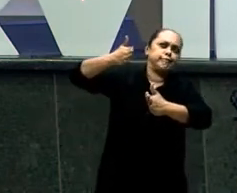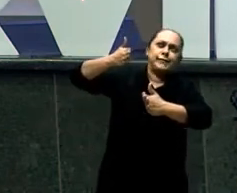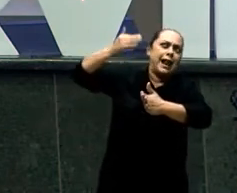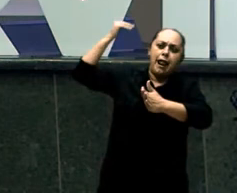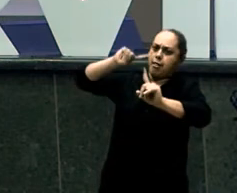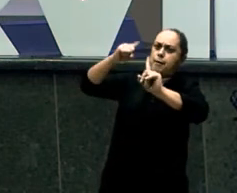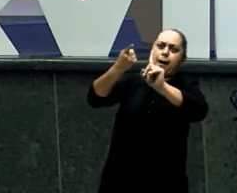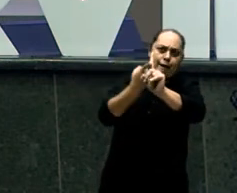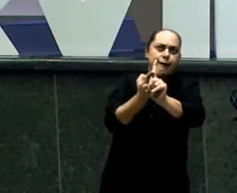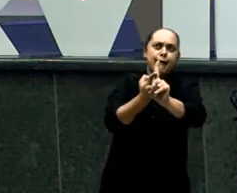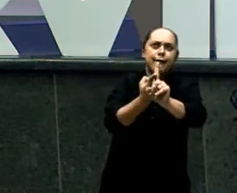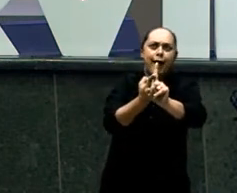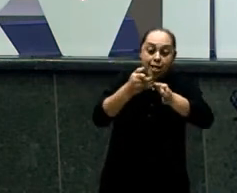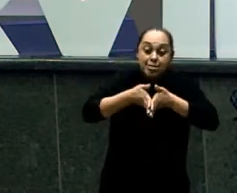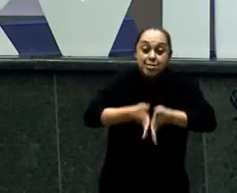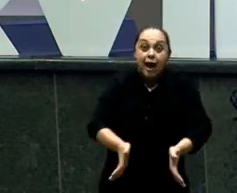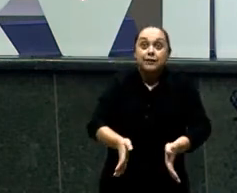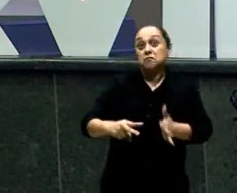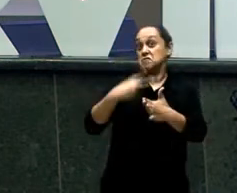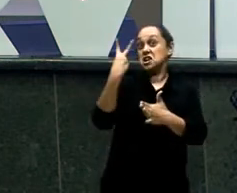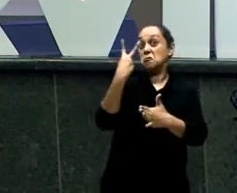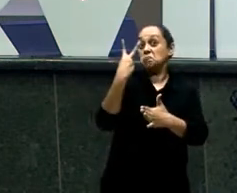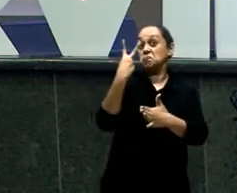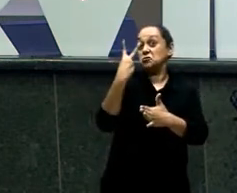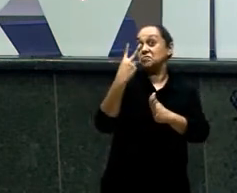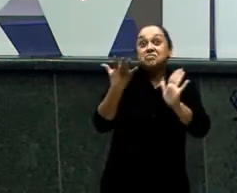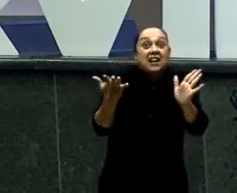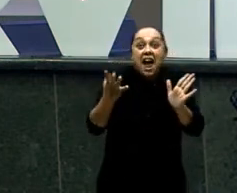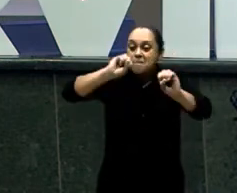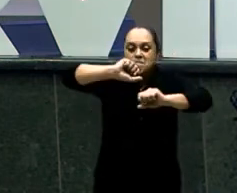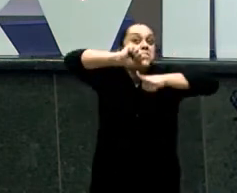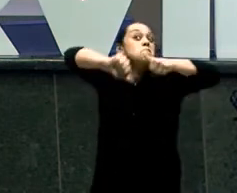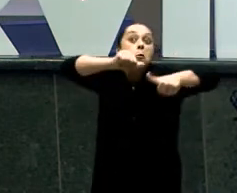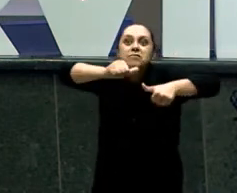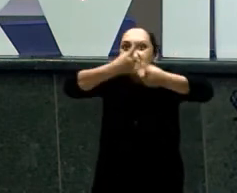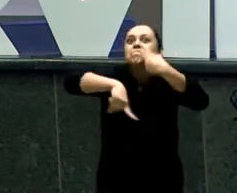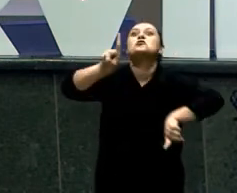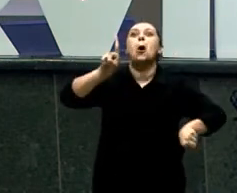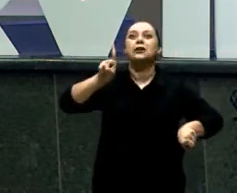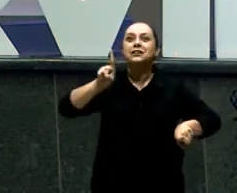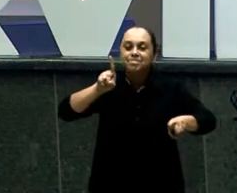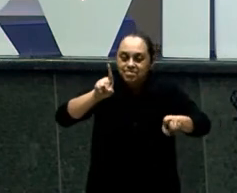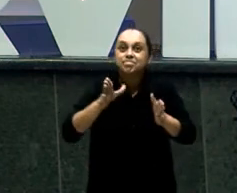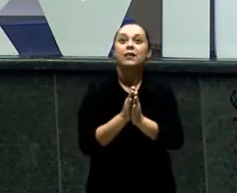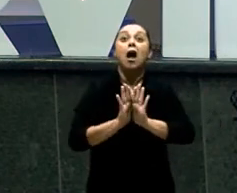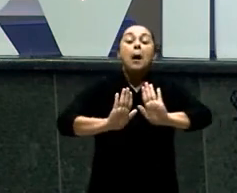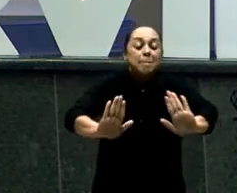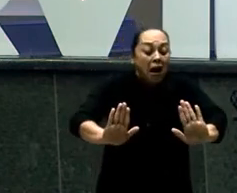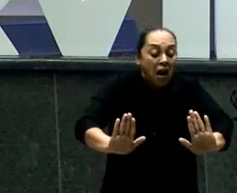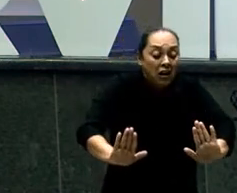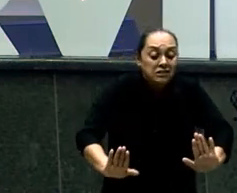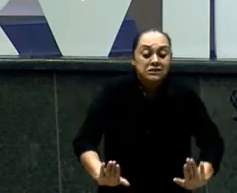nessa É Ele não sabe O que a gente sabe Só que Ele nasceu Por segundo E passou a vida